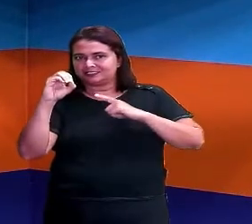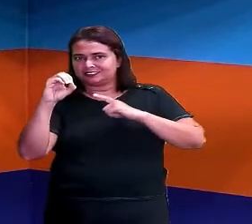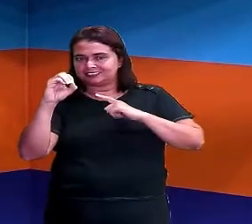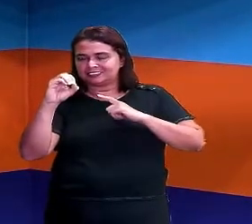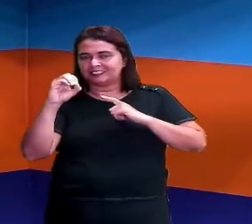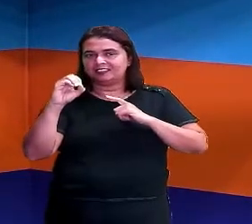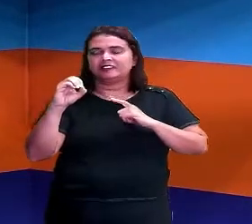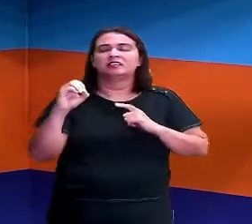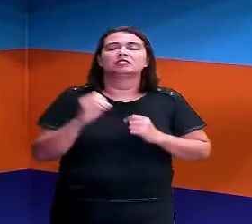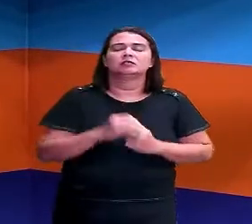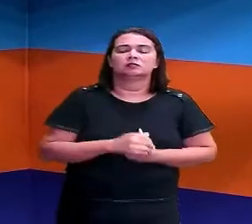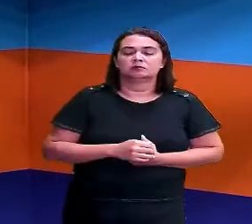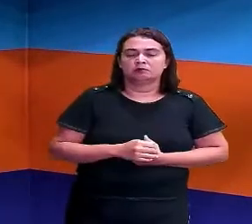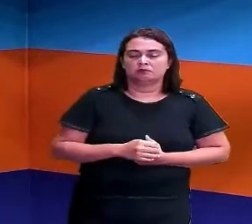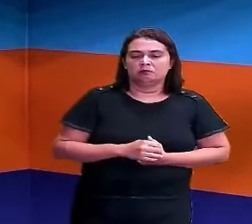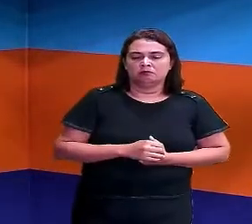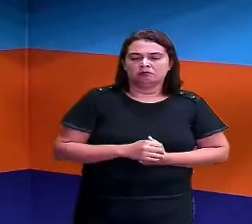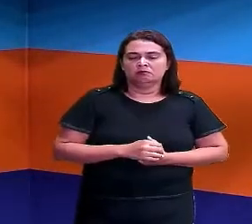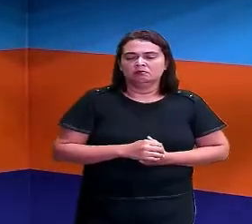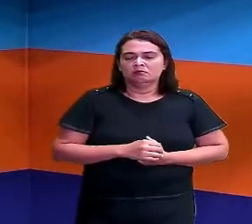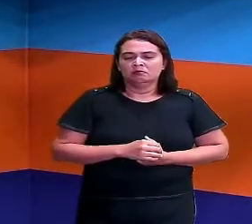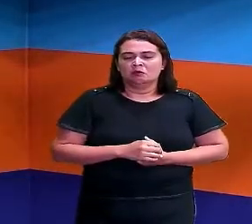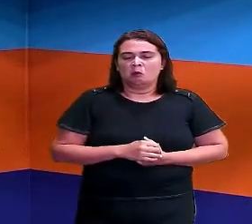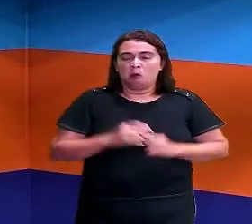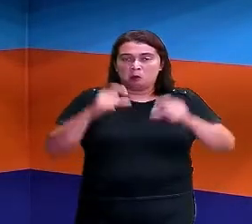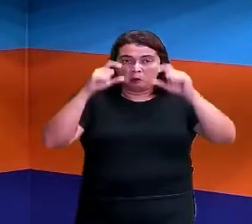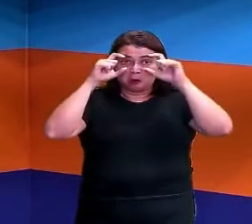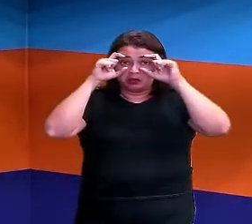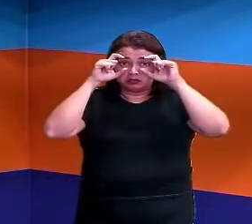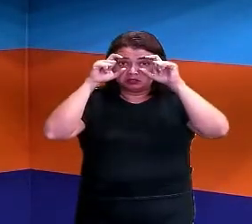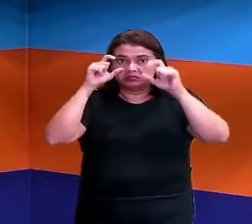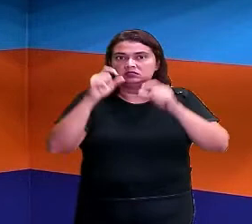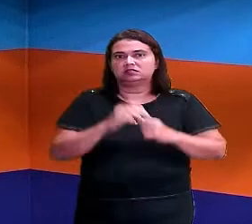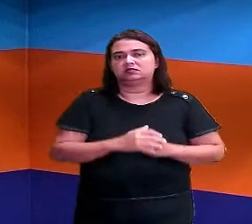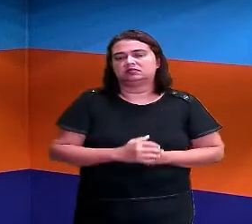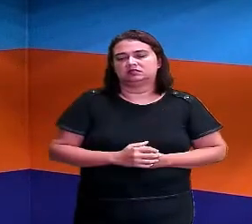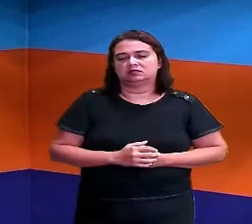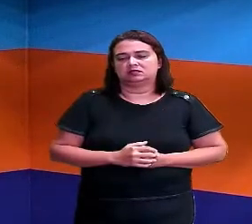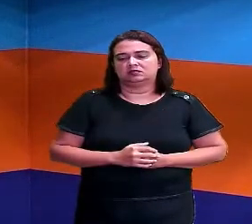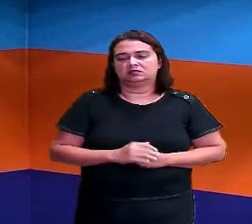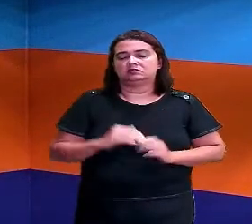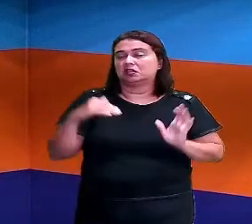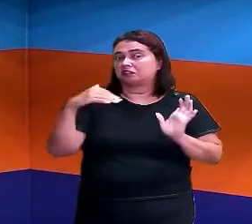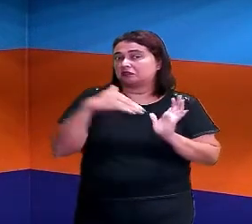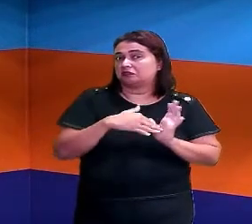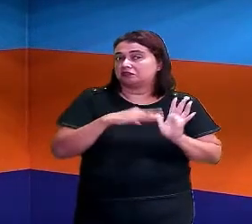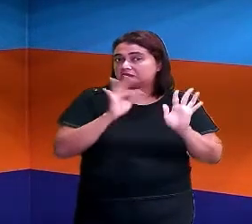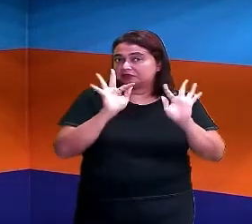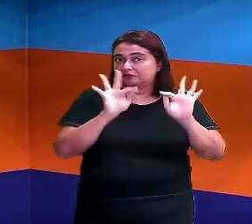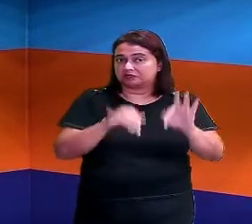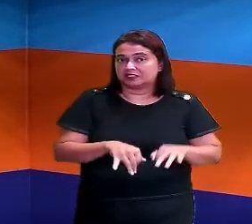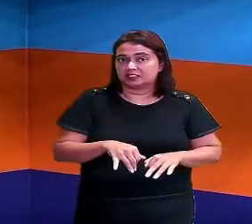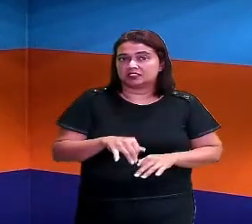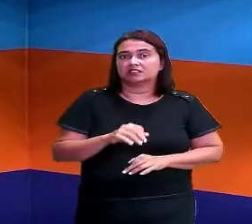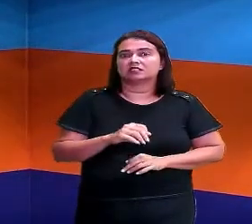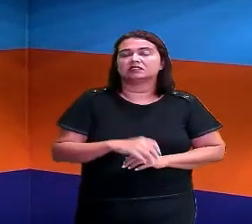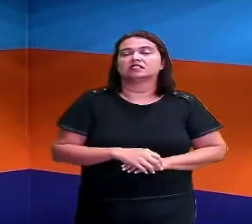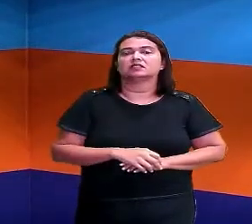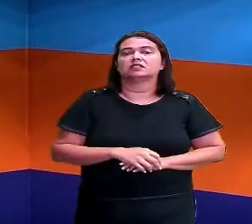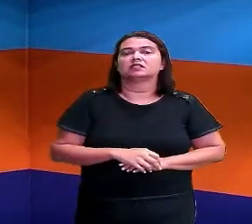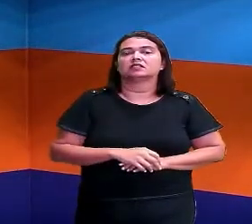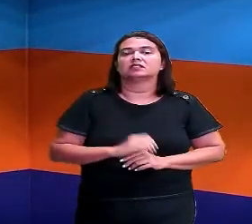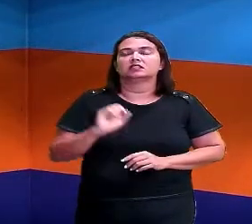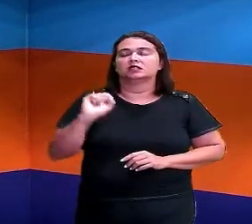Então, eu fui para a letrinha O. O de óculos. E por último, temos aí